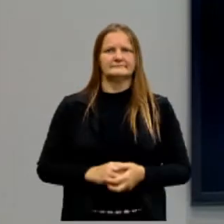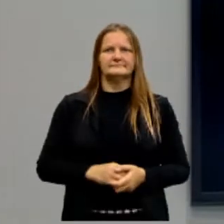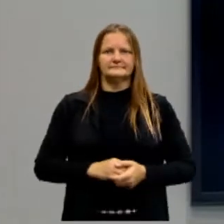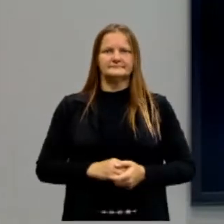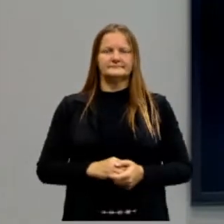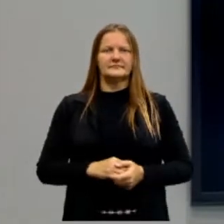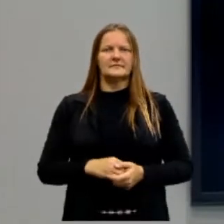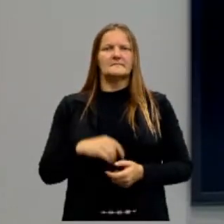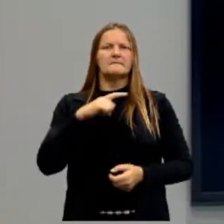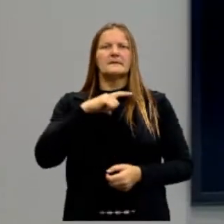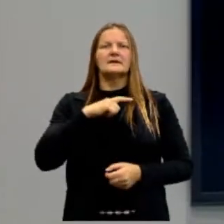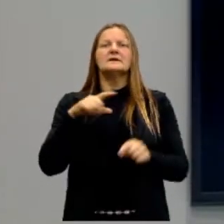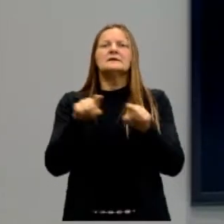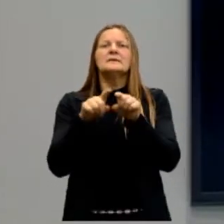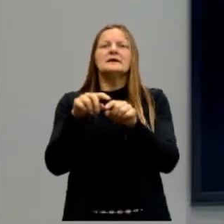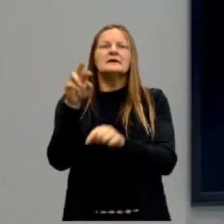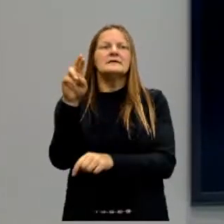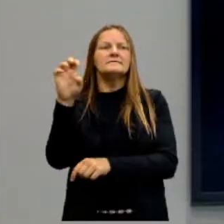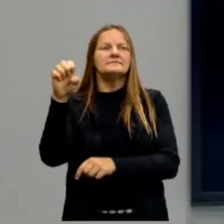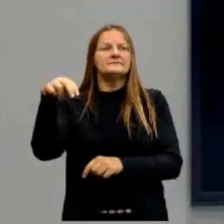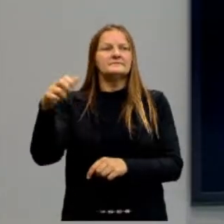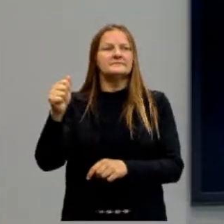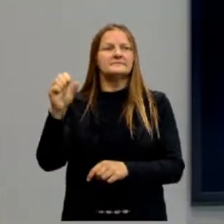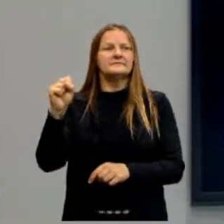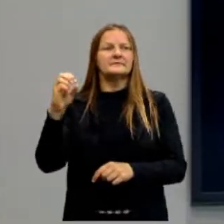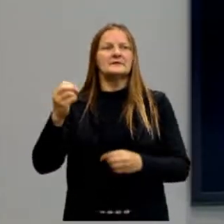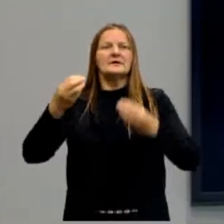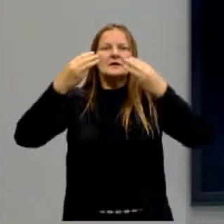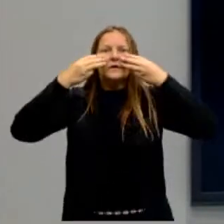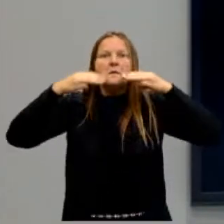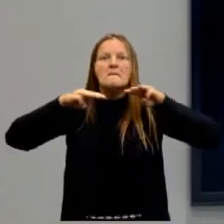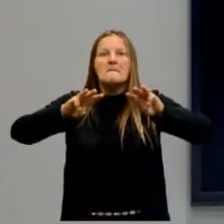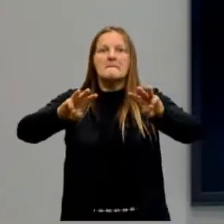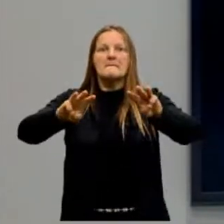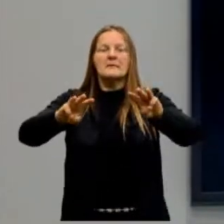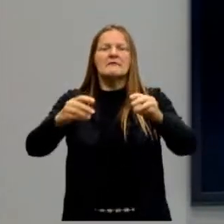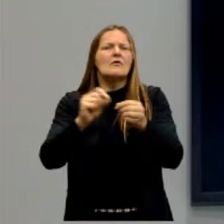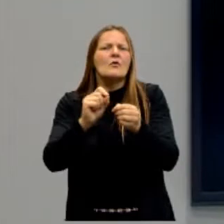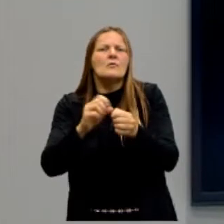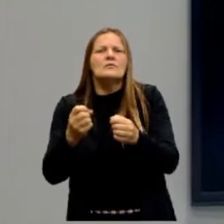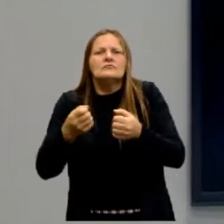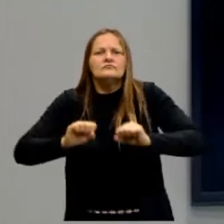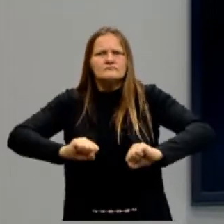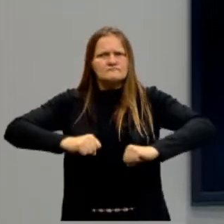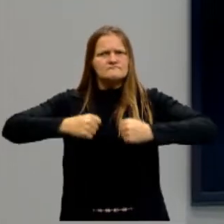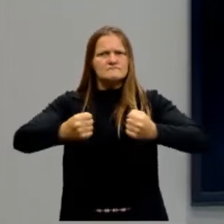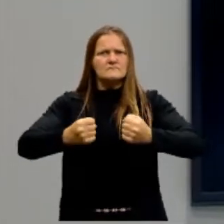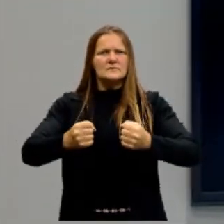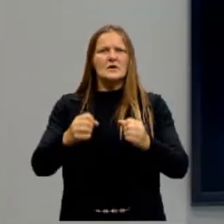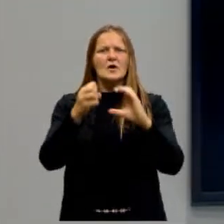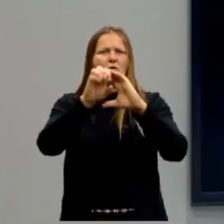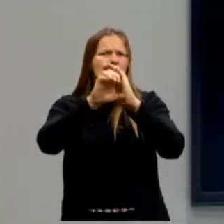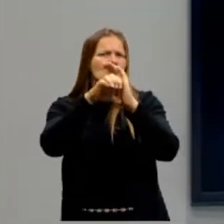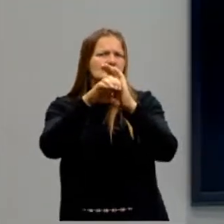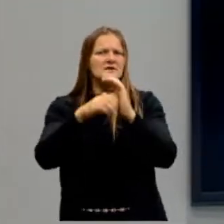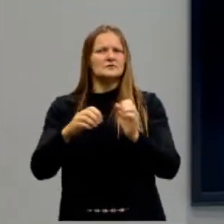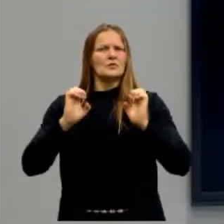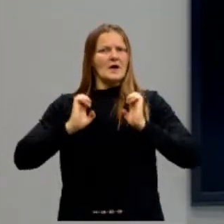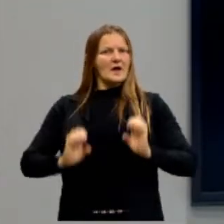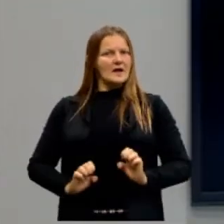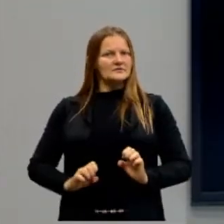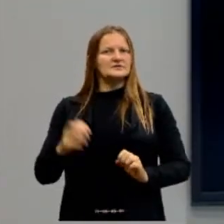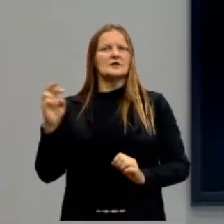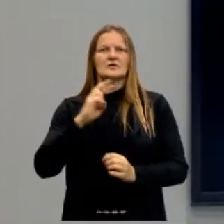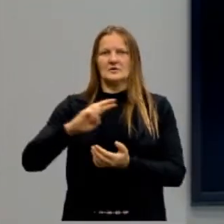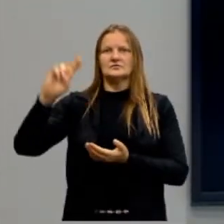O Renascimento, Maquiavel defendeu a autonomia da política em relação a concepções éticas ou